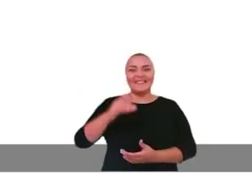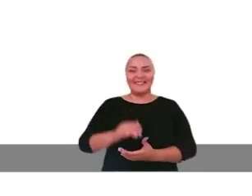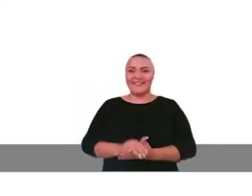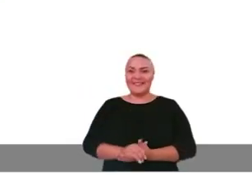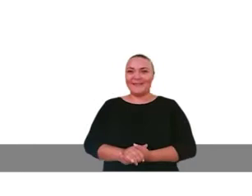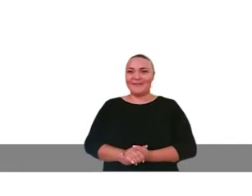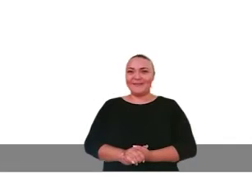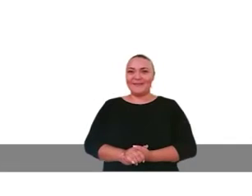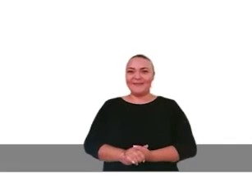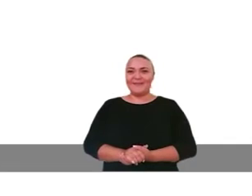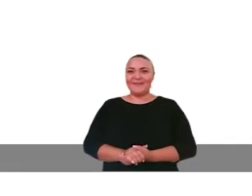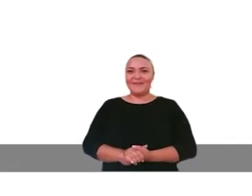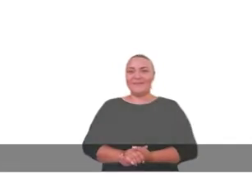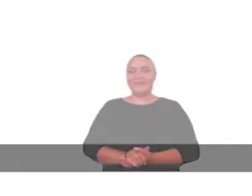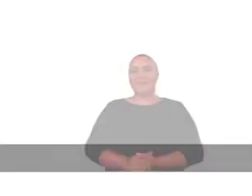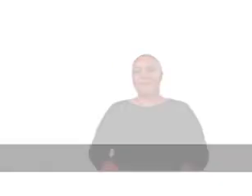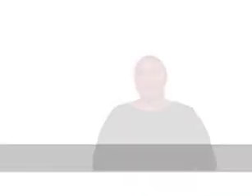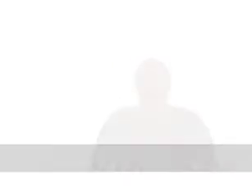Calil!